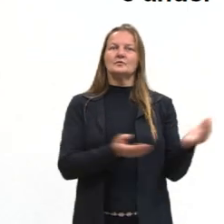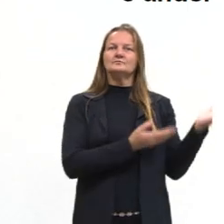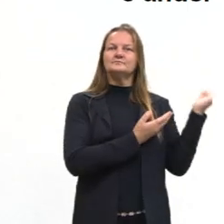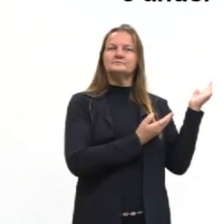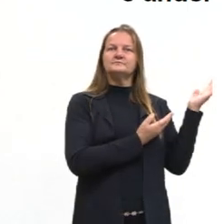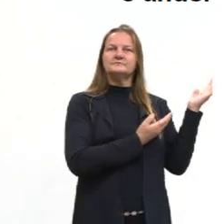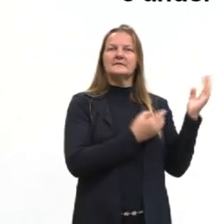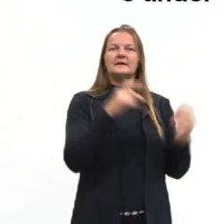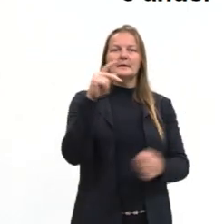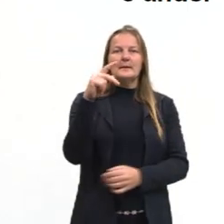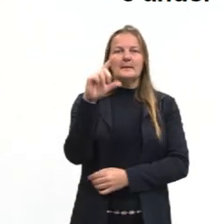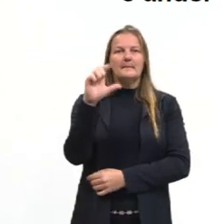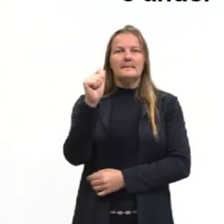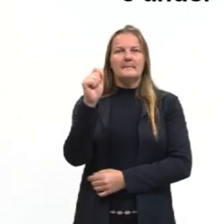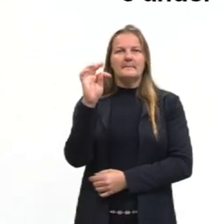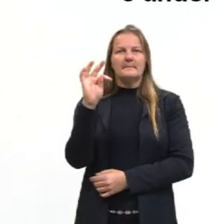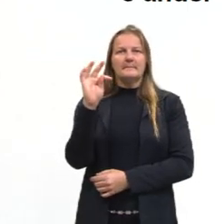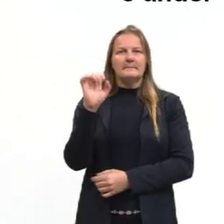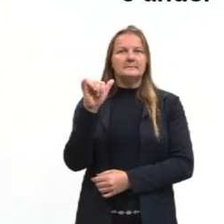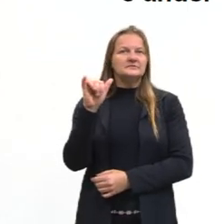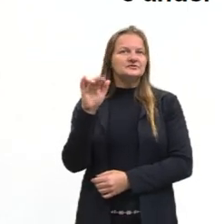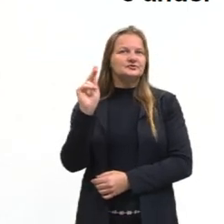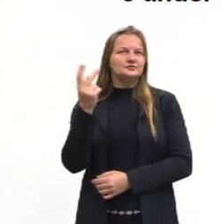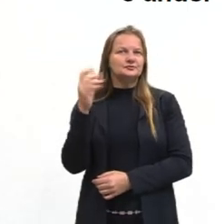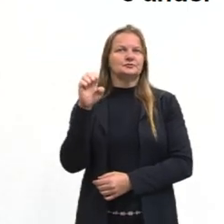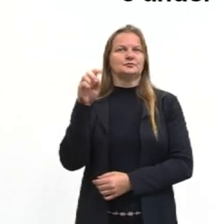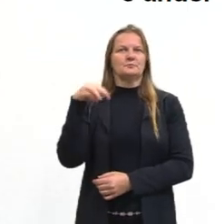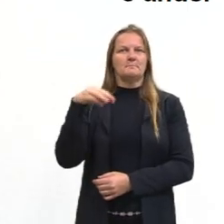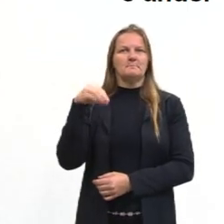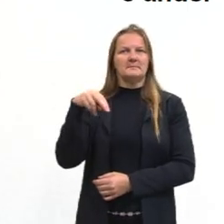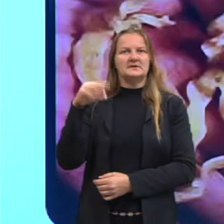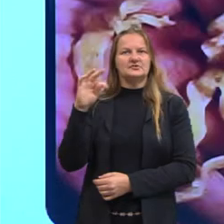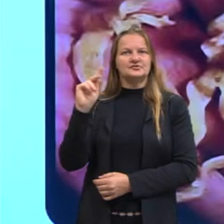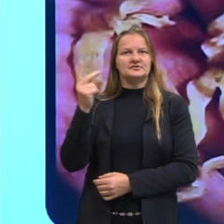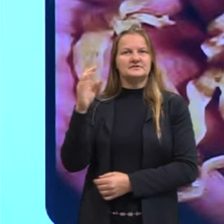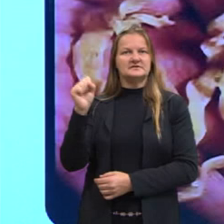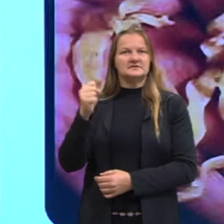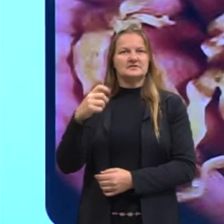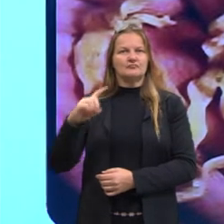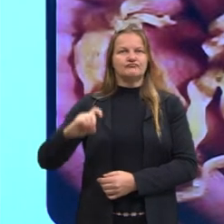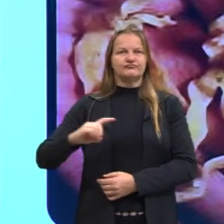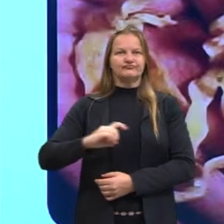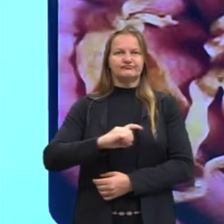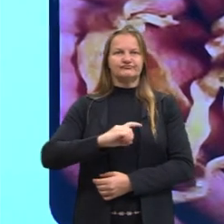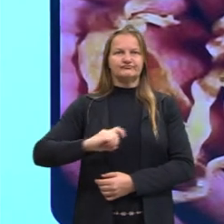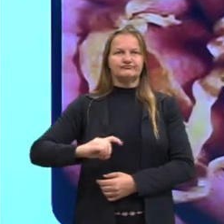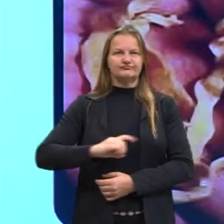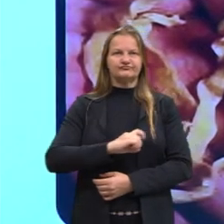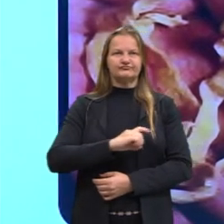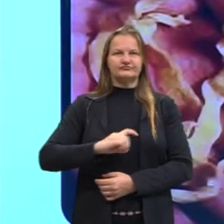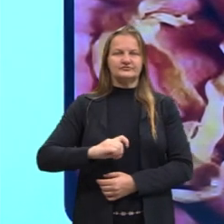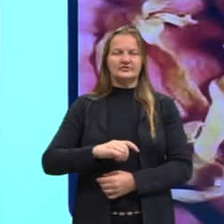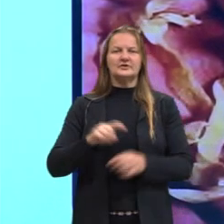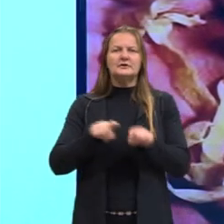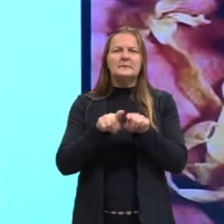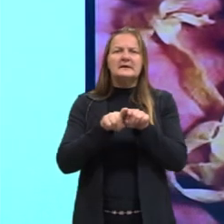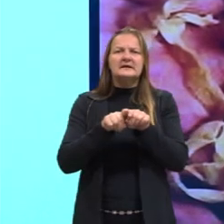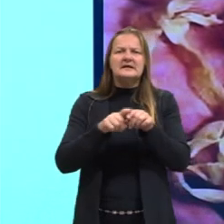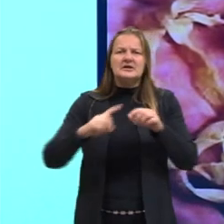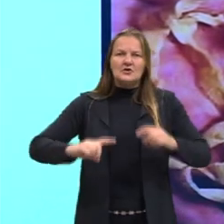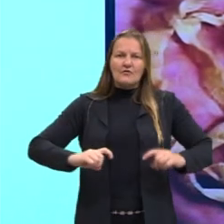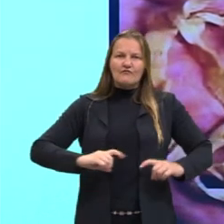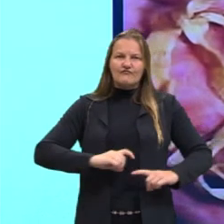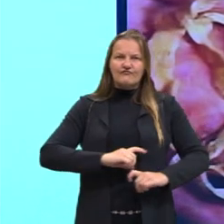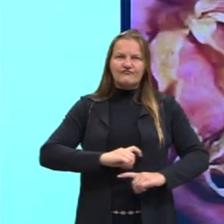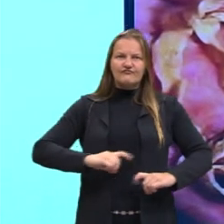Filoplatiomintes. Bom, os indivíduos aqui também são chamados de vermes achatados, porque